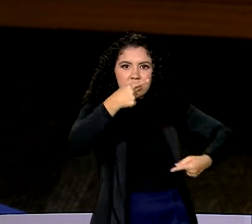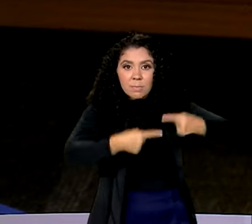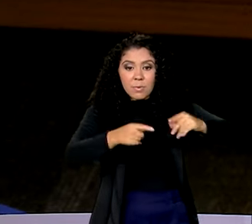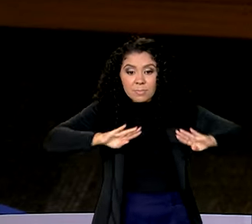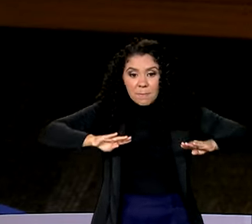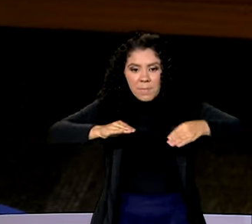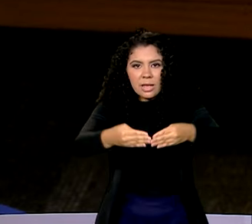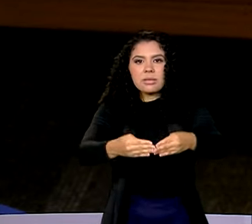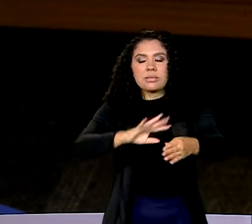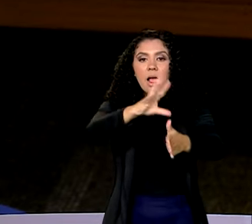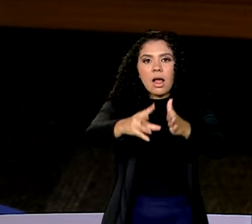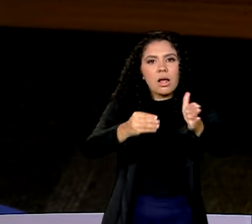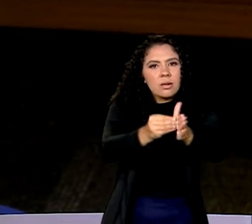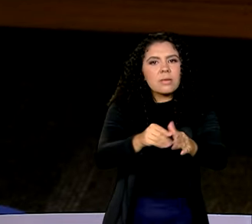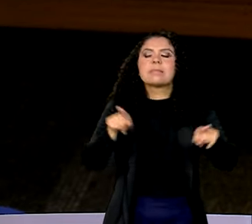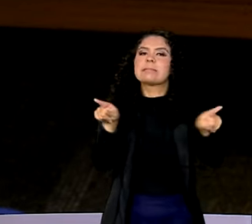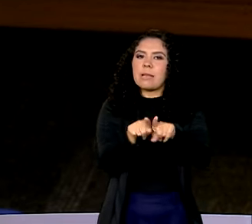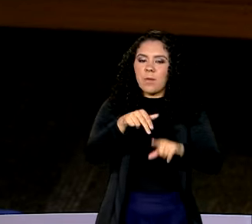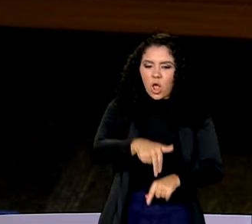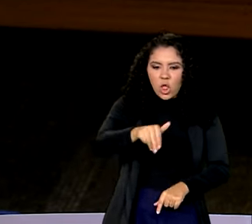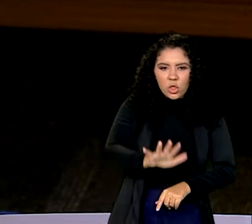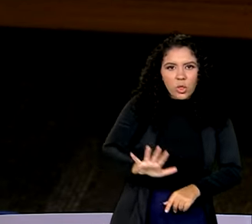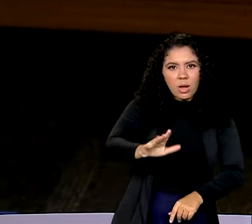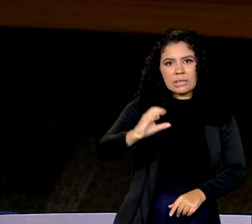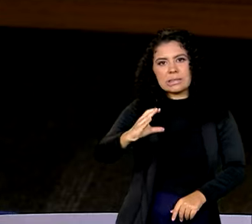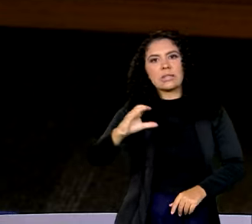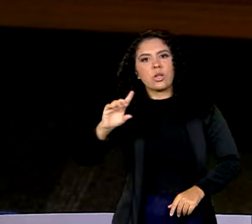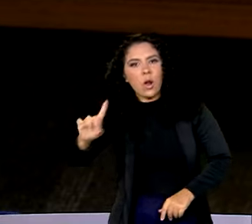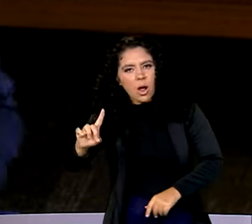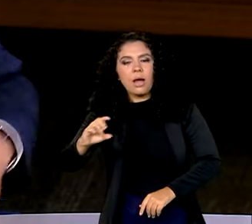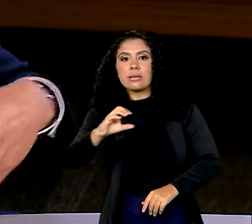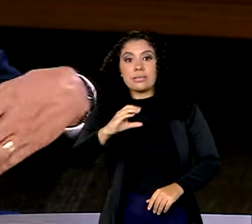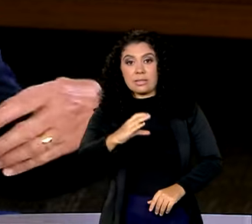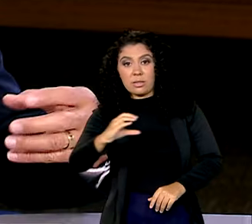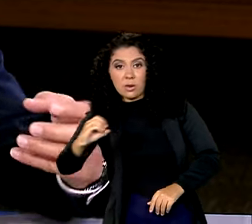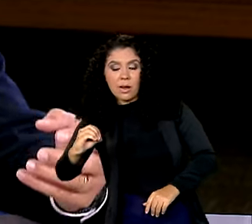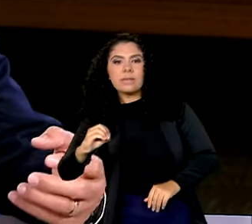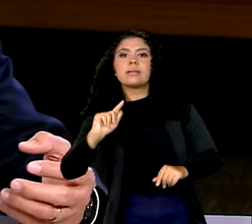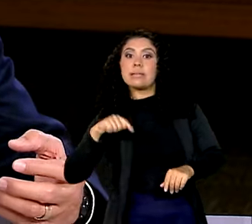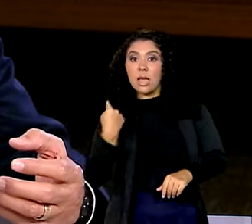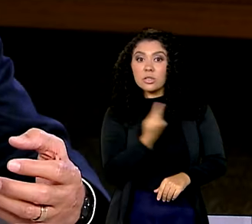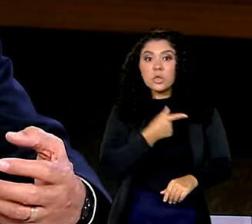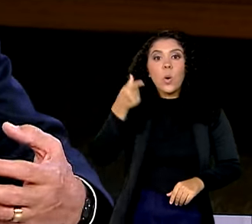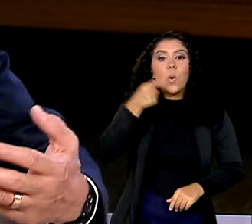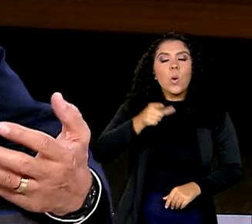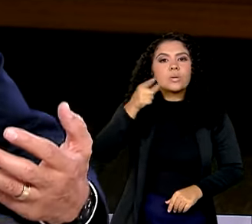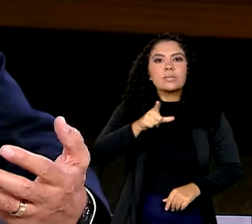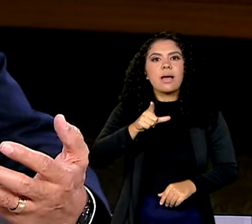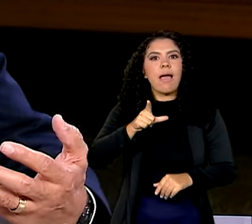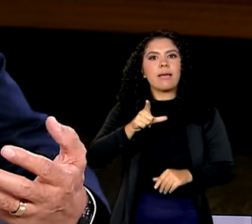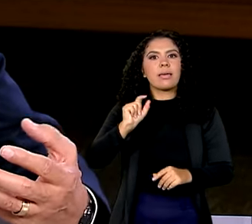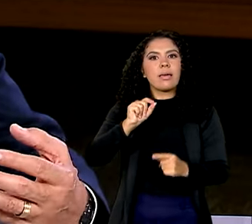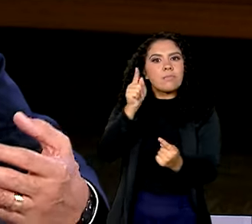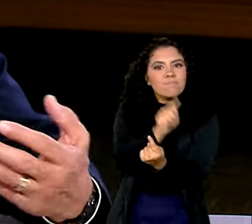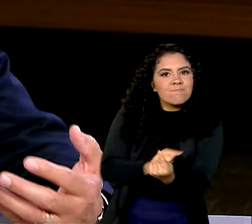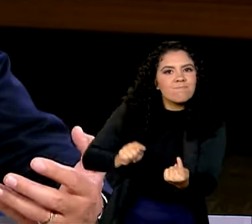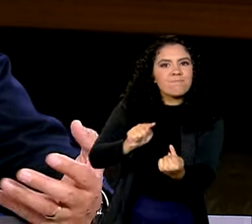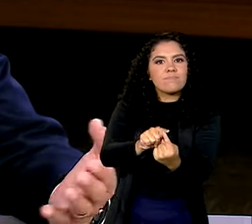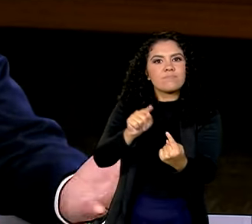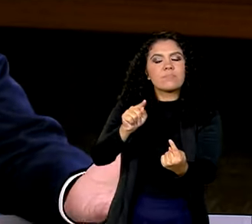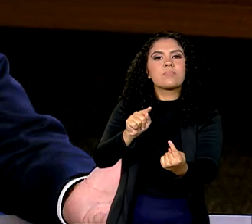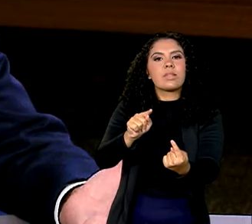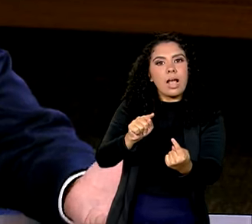Estamos fazendo o com o Nordeste, com o Centro-Oeste, com as demais regiões. E, com isso, a gente consegue alcançar a